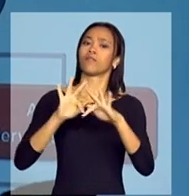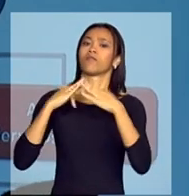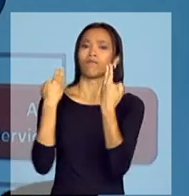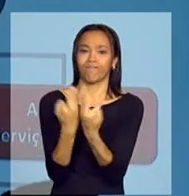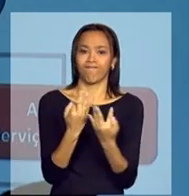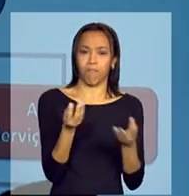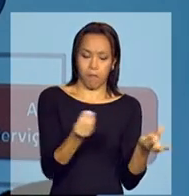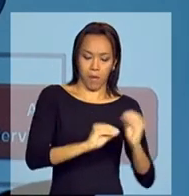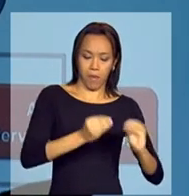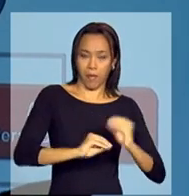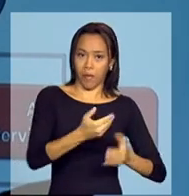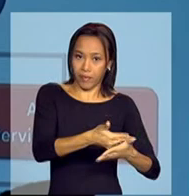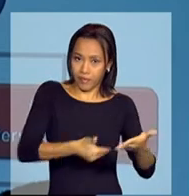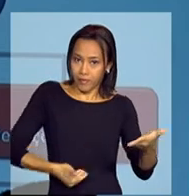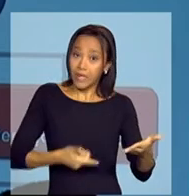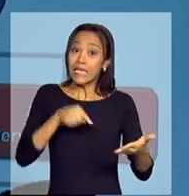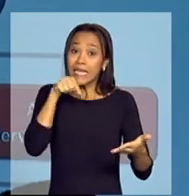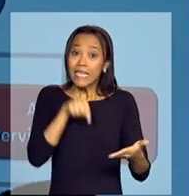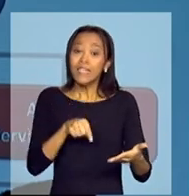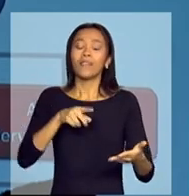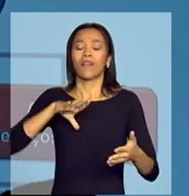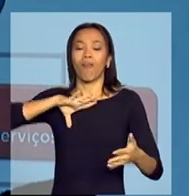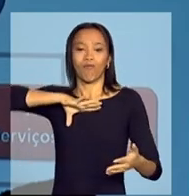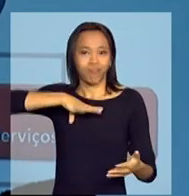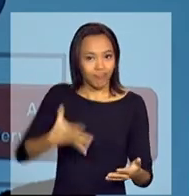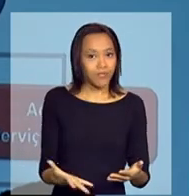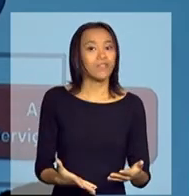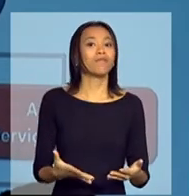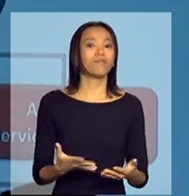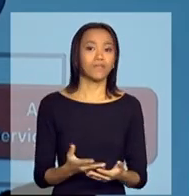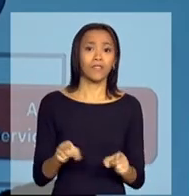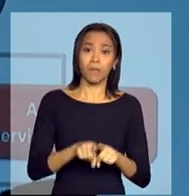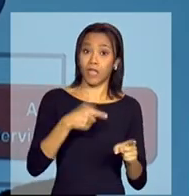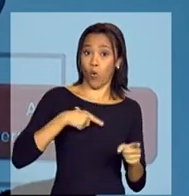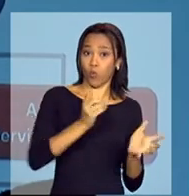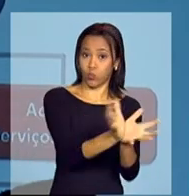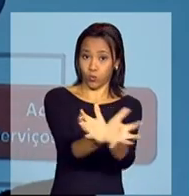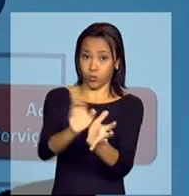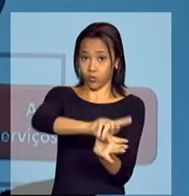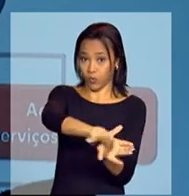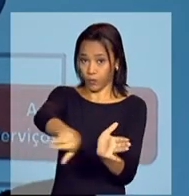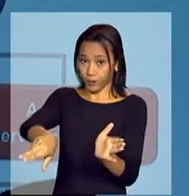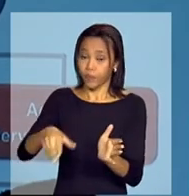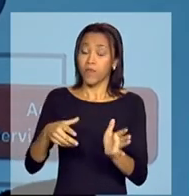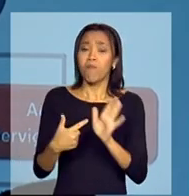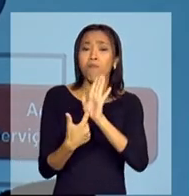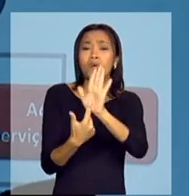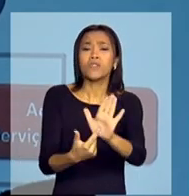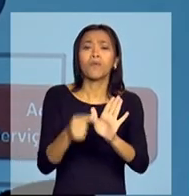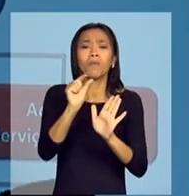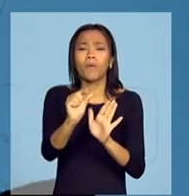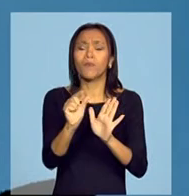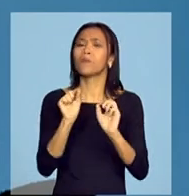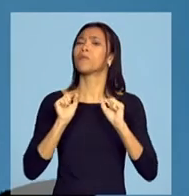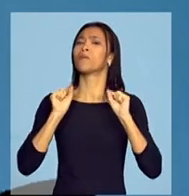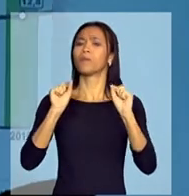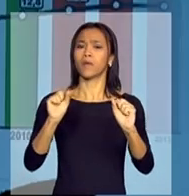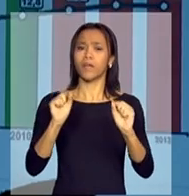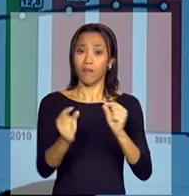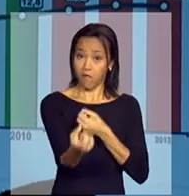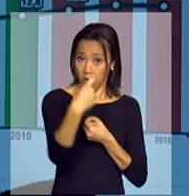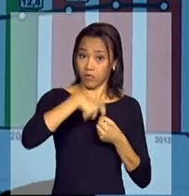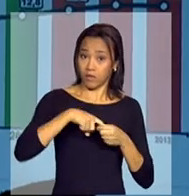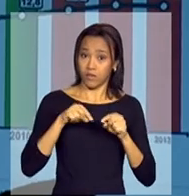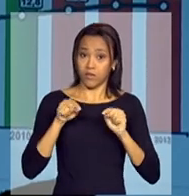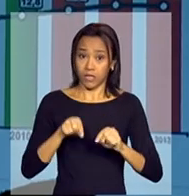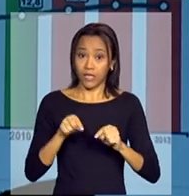plenária aos grandes desafios, que são os outros eixos. Então, vou começar mostrando um pouco o que, voltando um